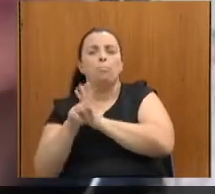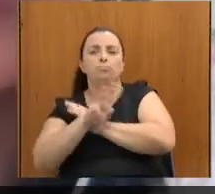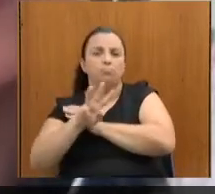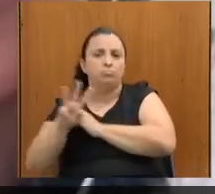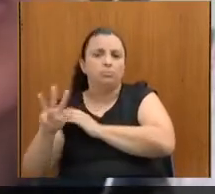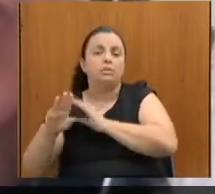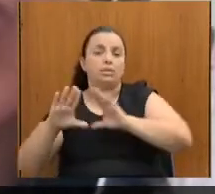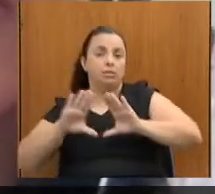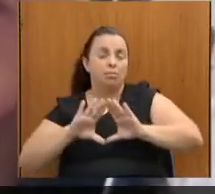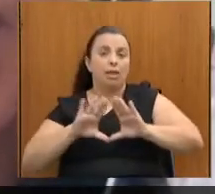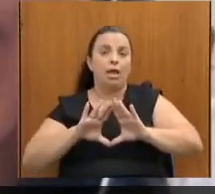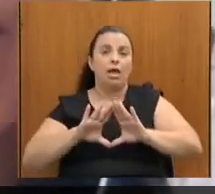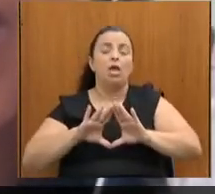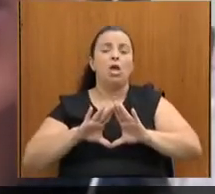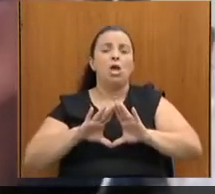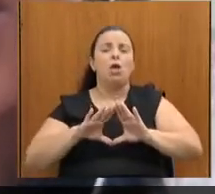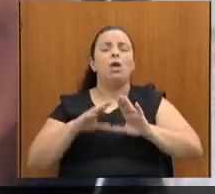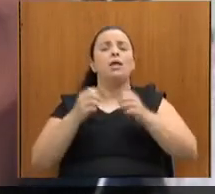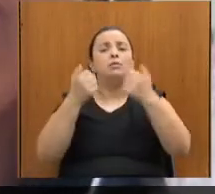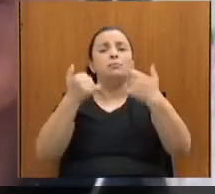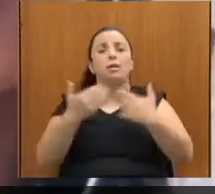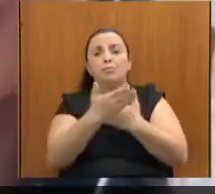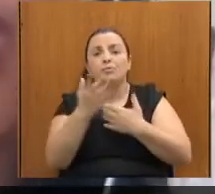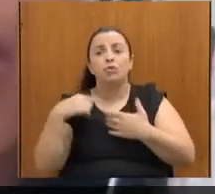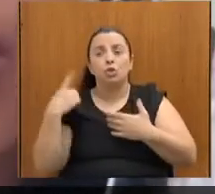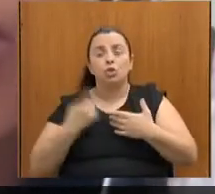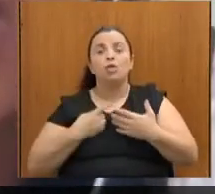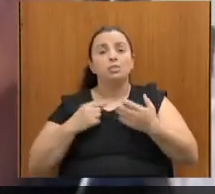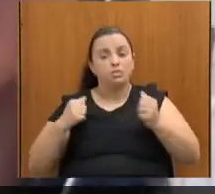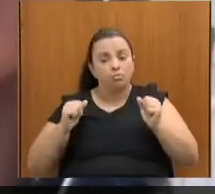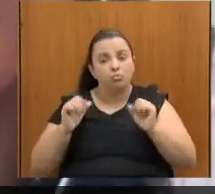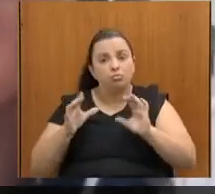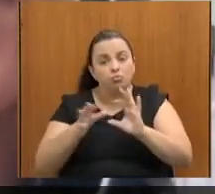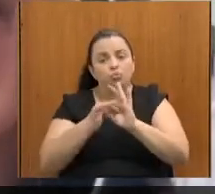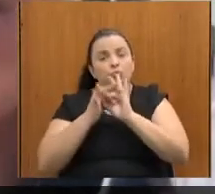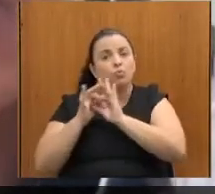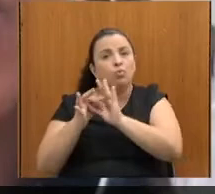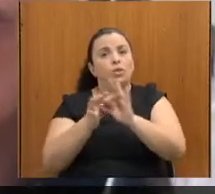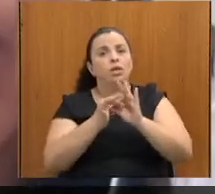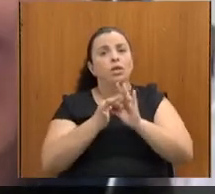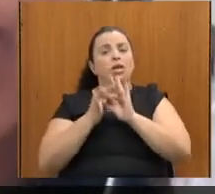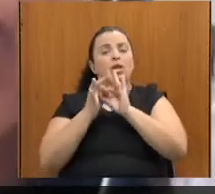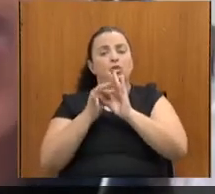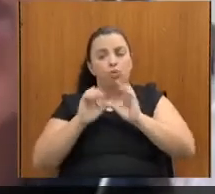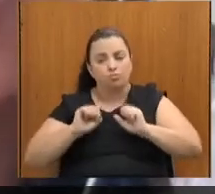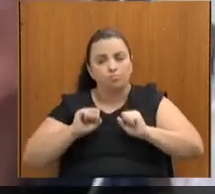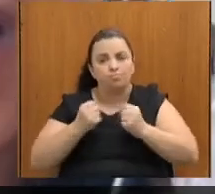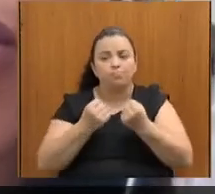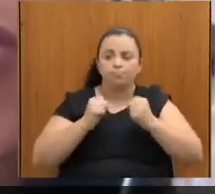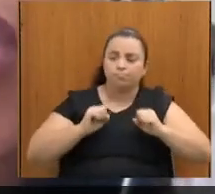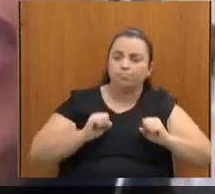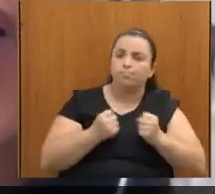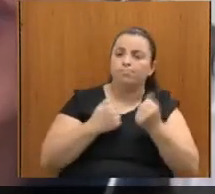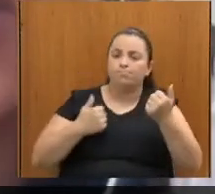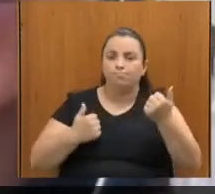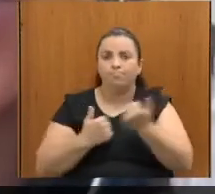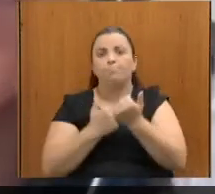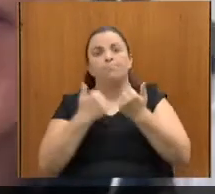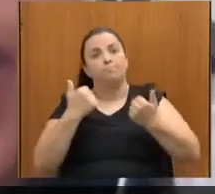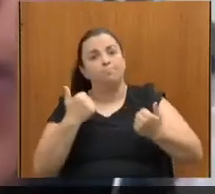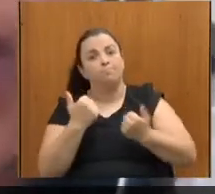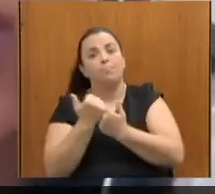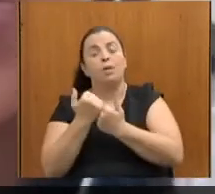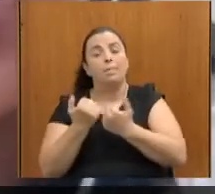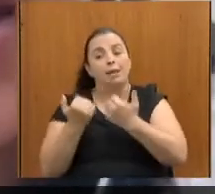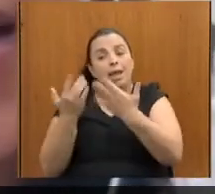as nossas pessoas com deficiência sejam também dignas do cumprimento dos seus direitos e que o Estado de Minas Gerais possa ser